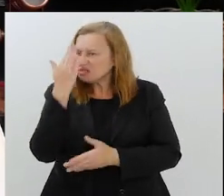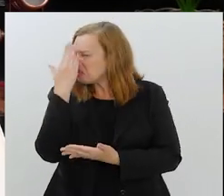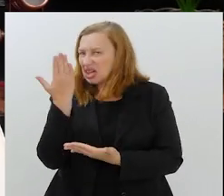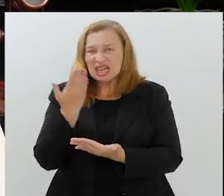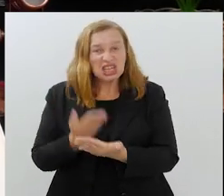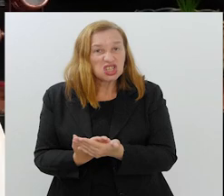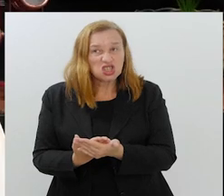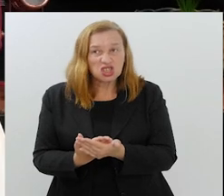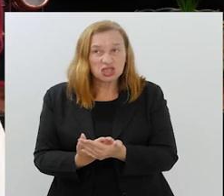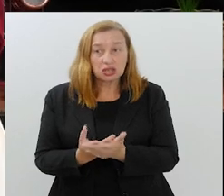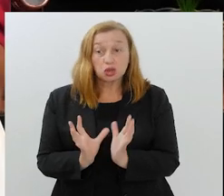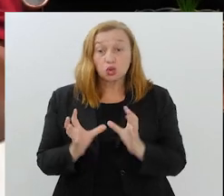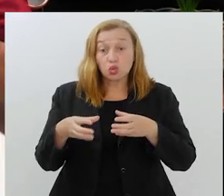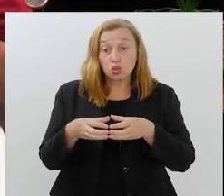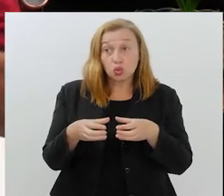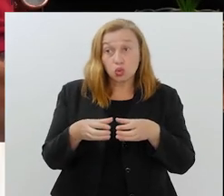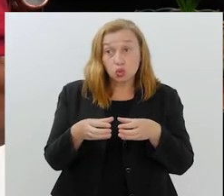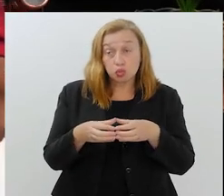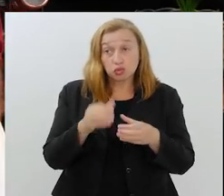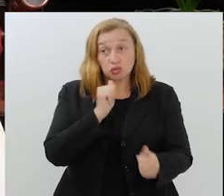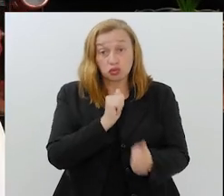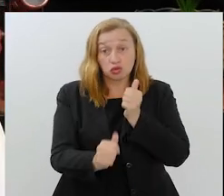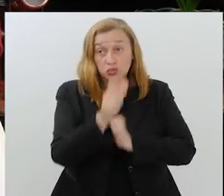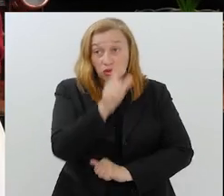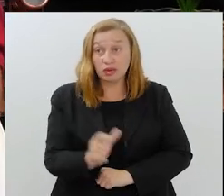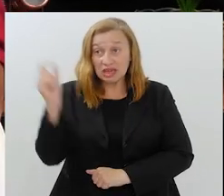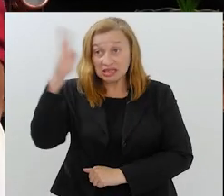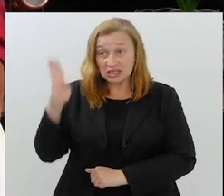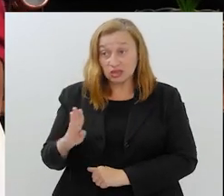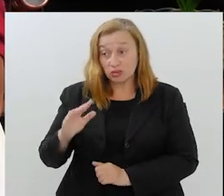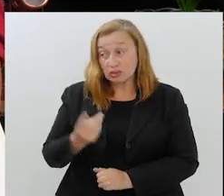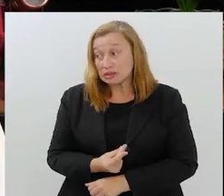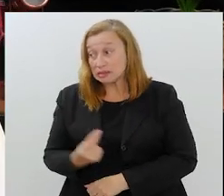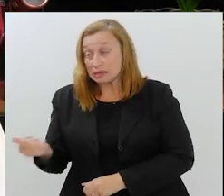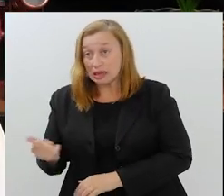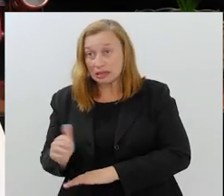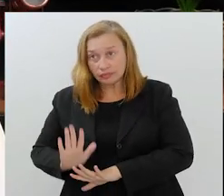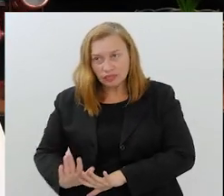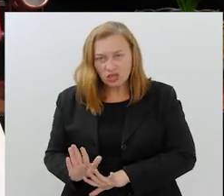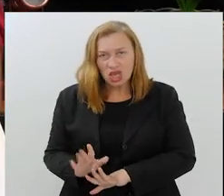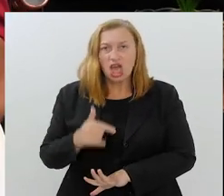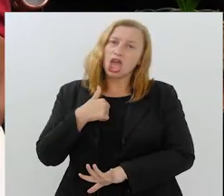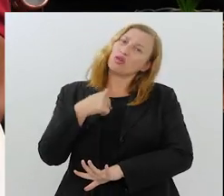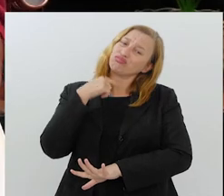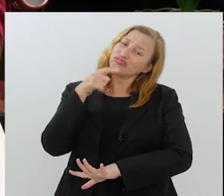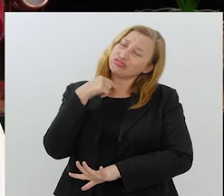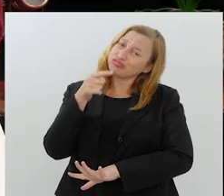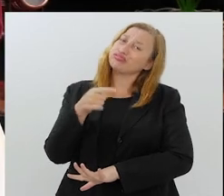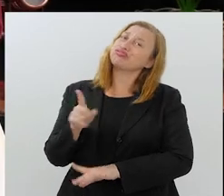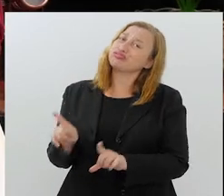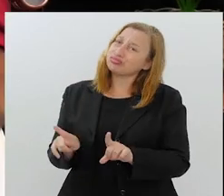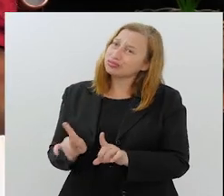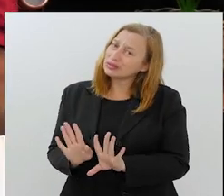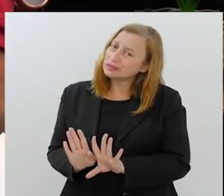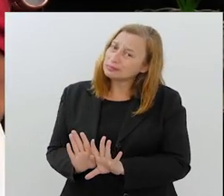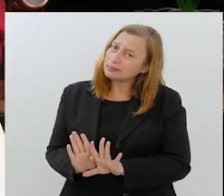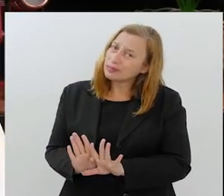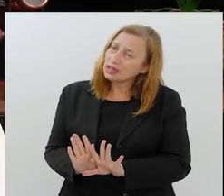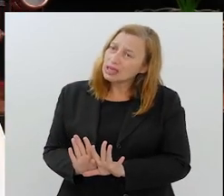fique fora. Eu também não acredito, mas eu estou com dúvidas. Eu, sinceramente, estou com dúvidas